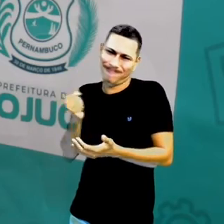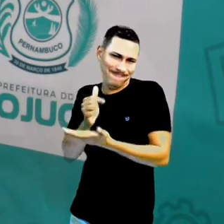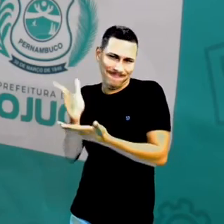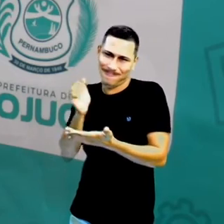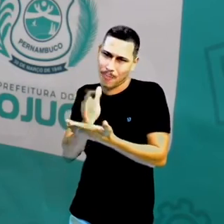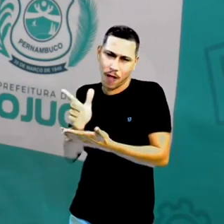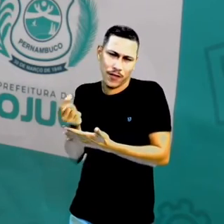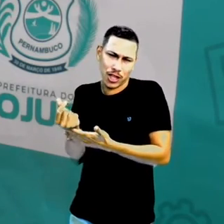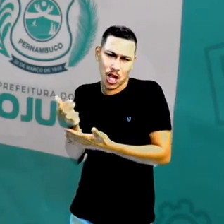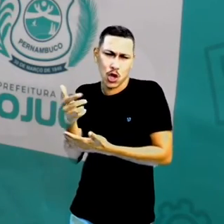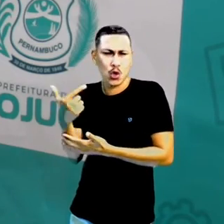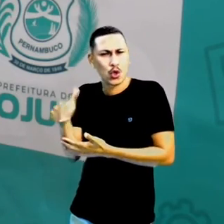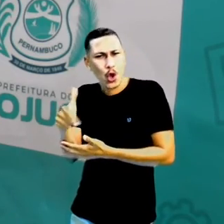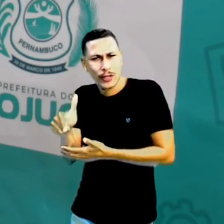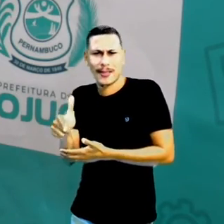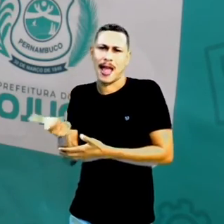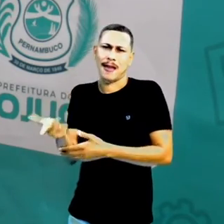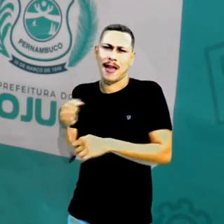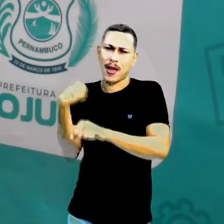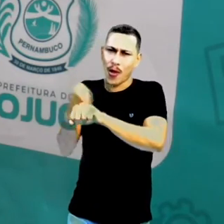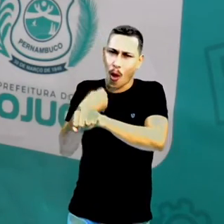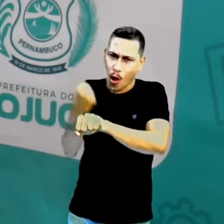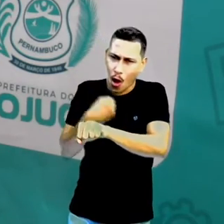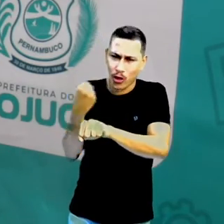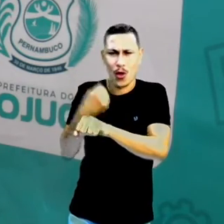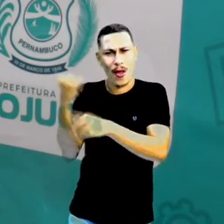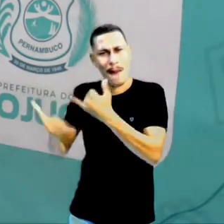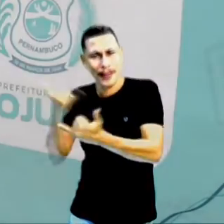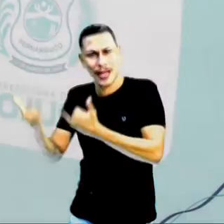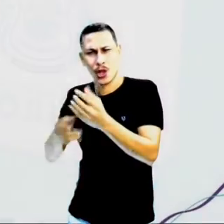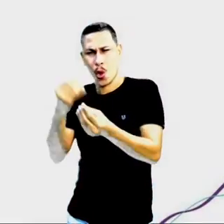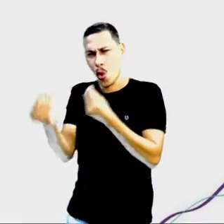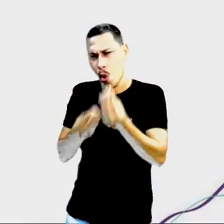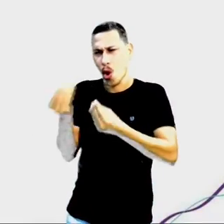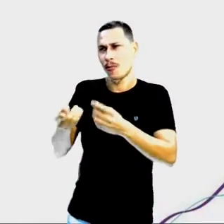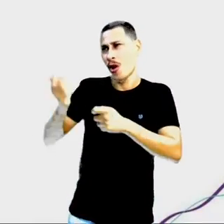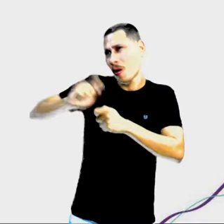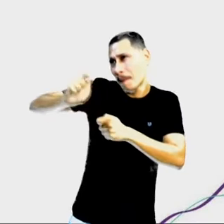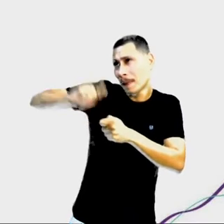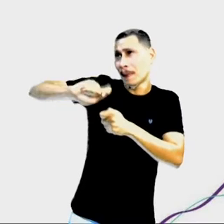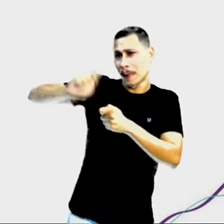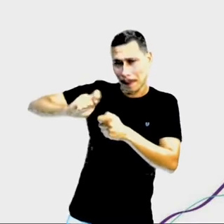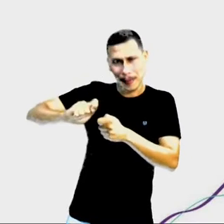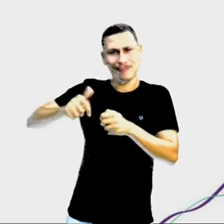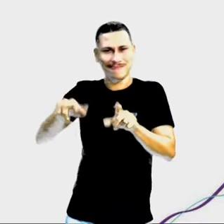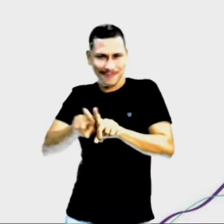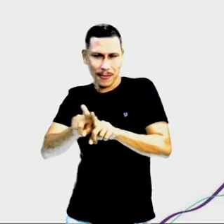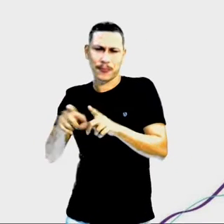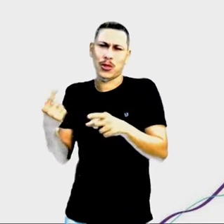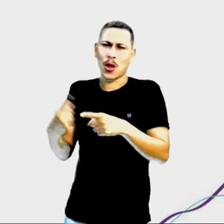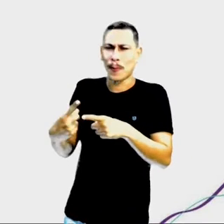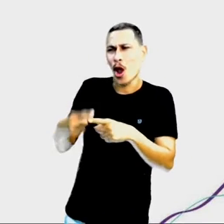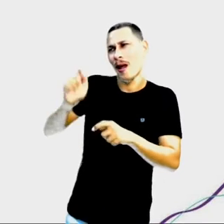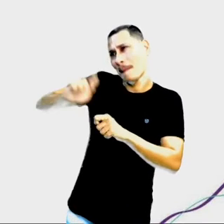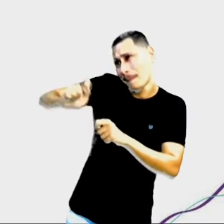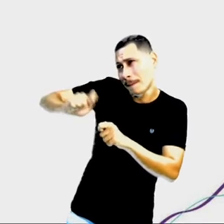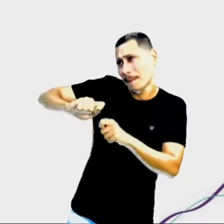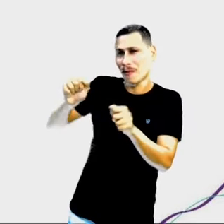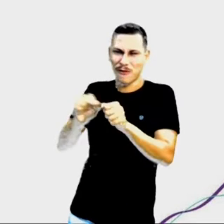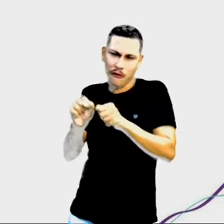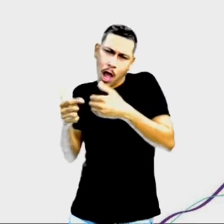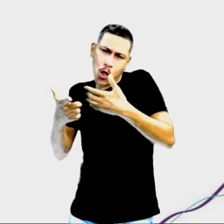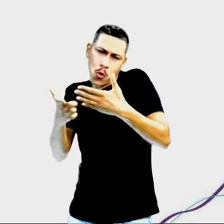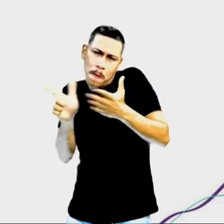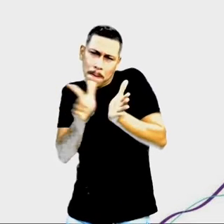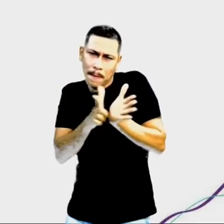Construindo os seus próprios brinquedos Aqui feito a pipa A criança brincando com pipa Porque a pipa se faz com papel e